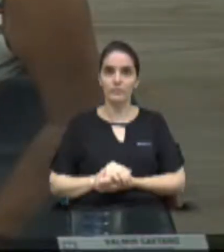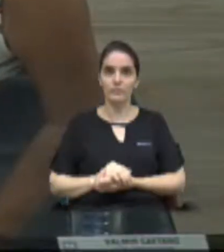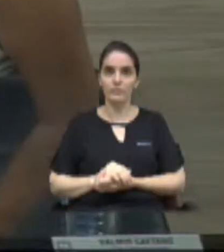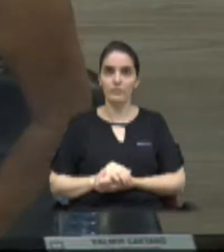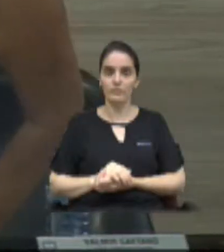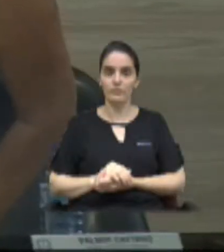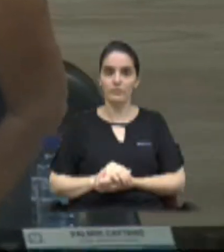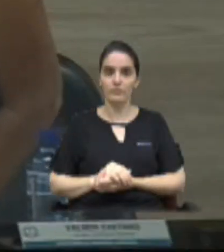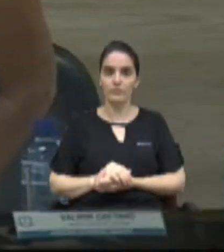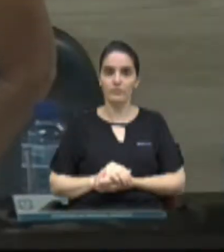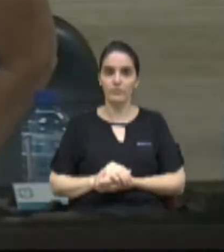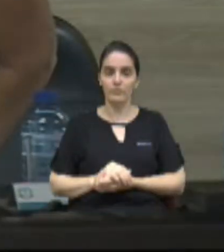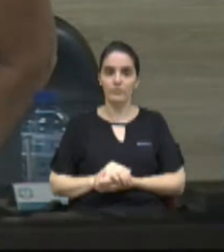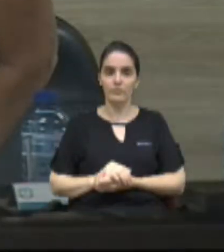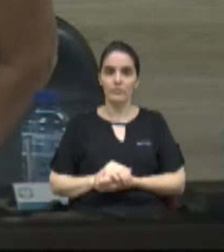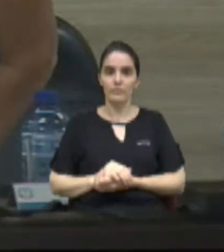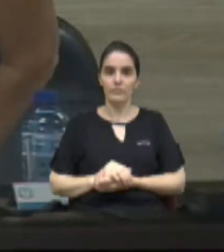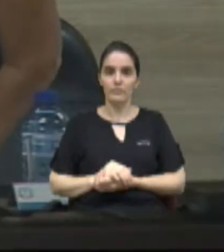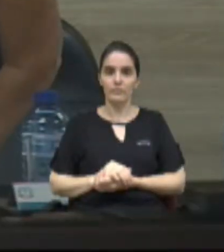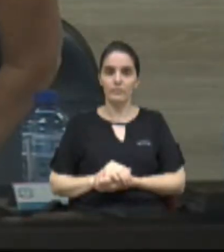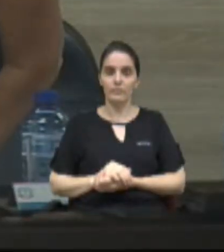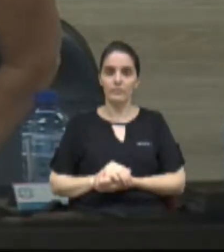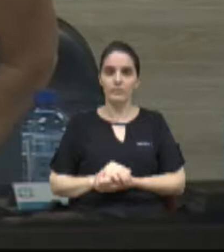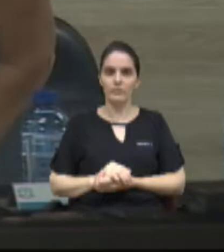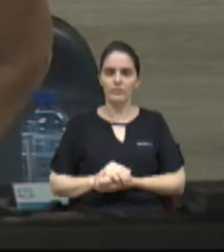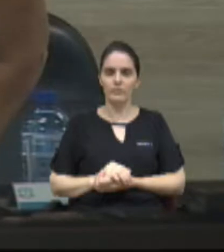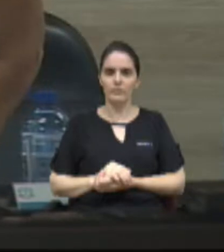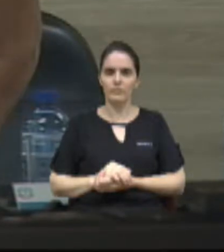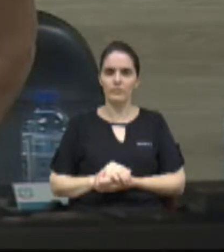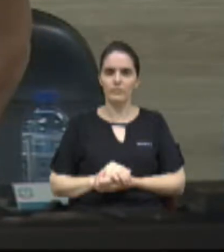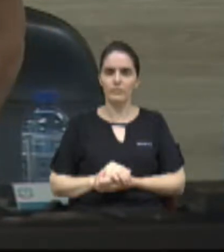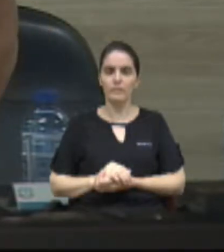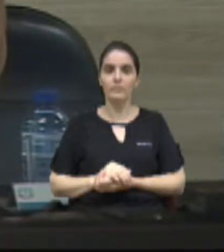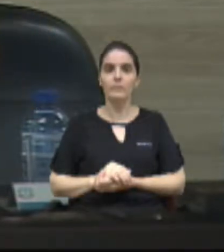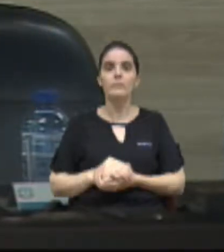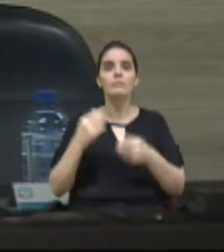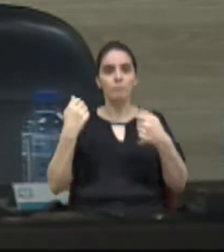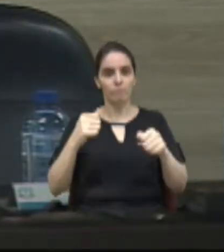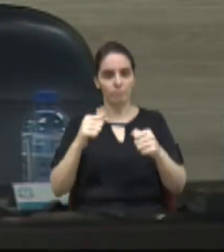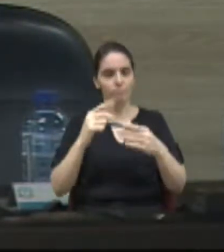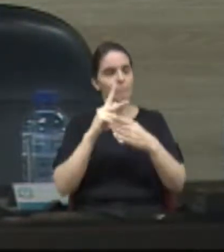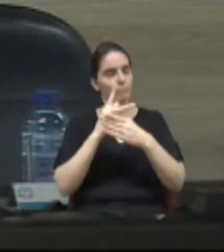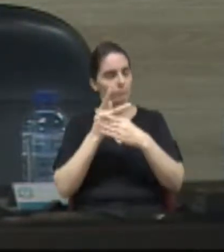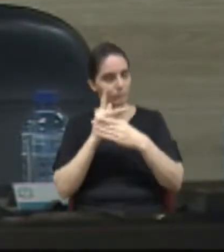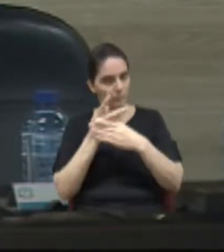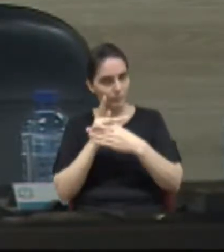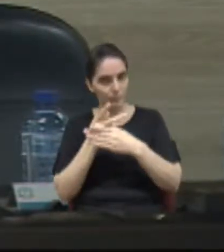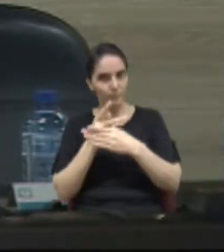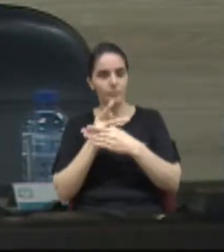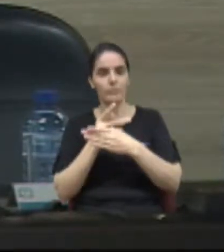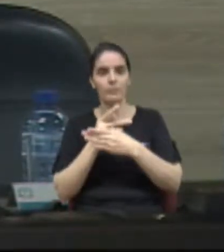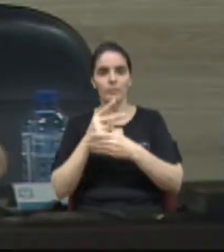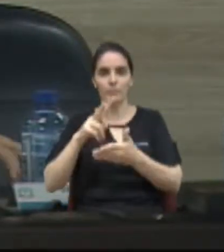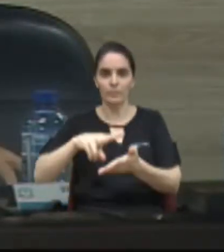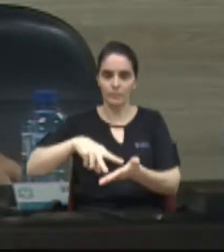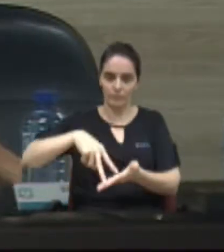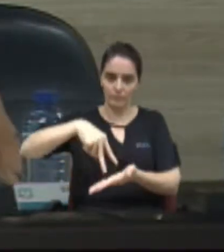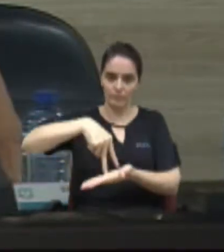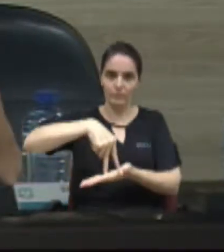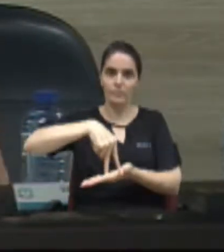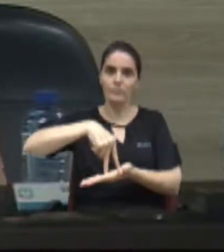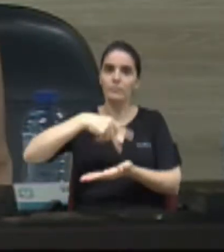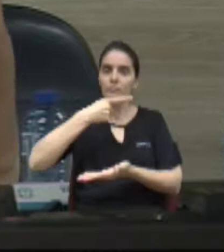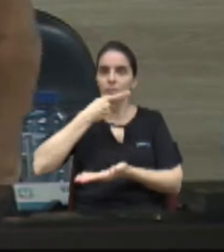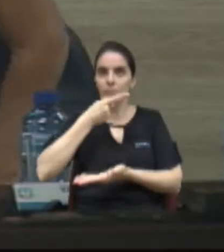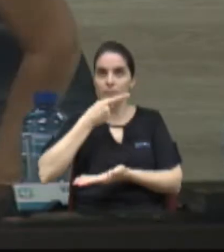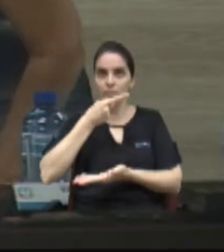carece de uma colocação, e tenho certeza que o vereador Helder vai se levantar e dizer